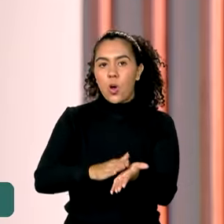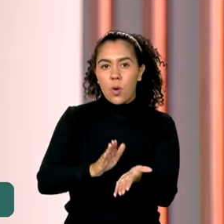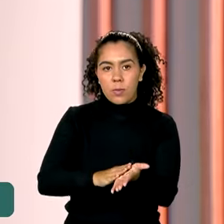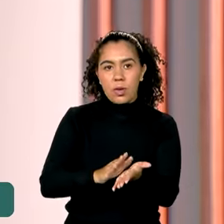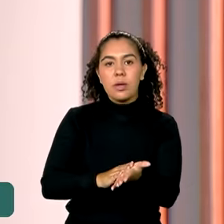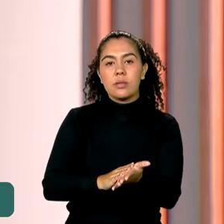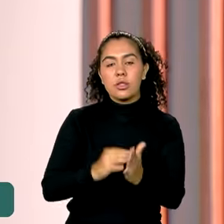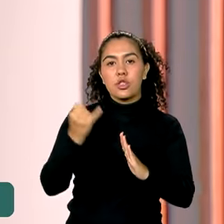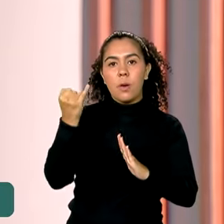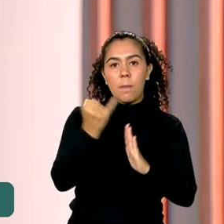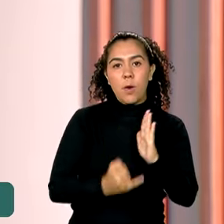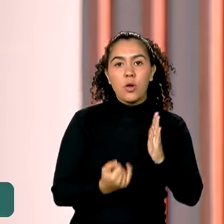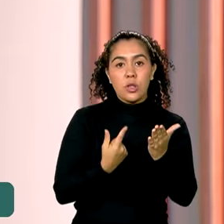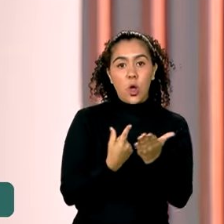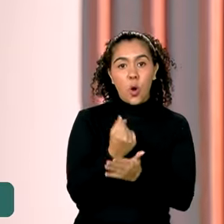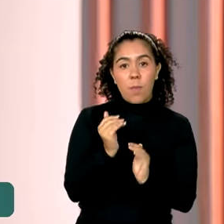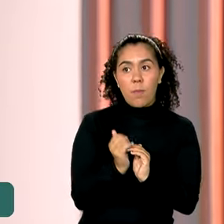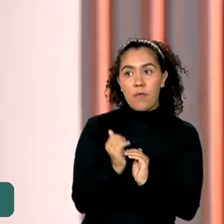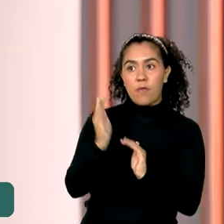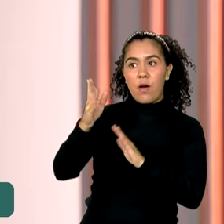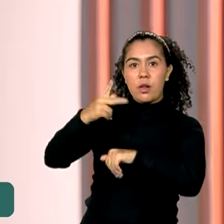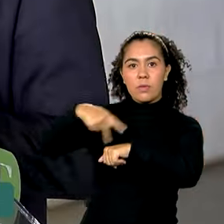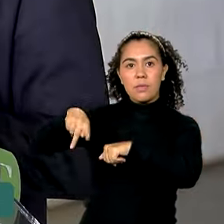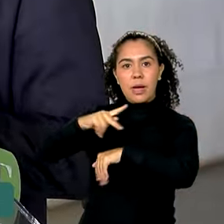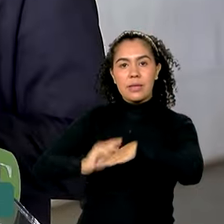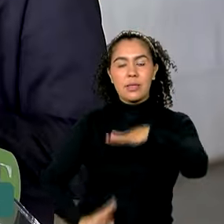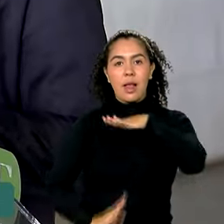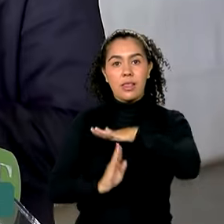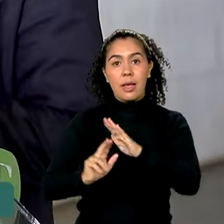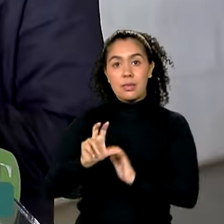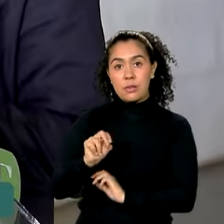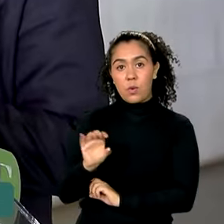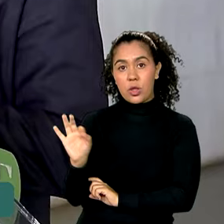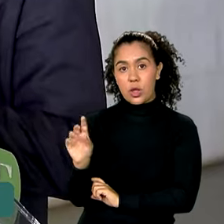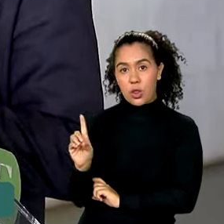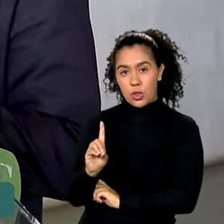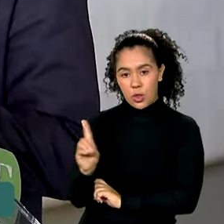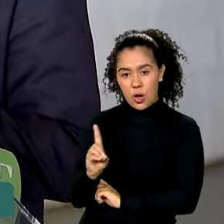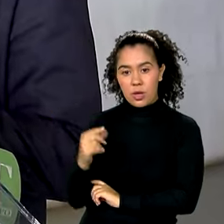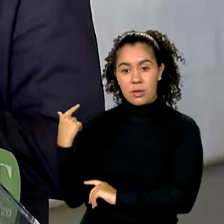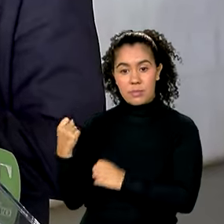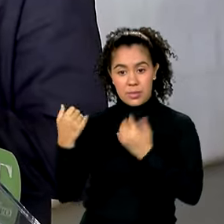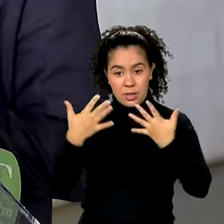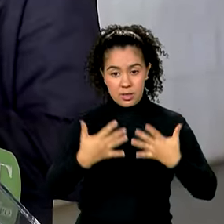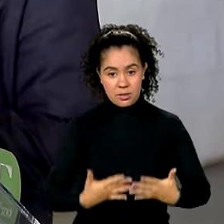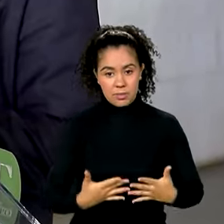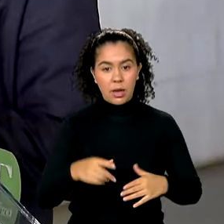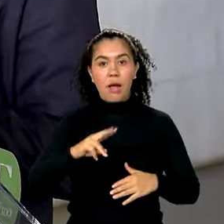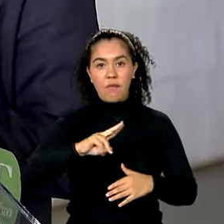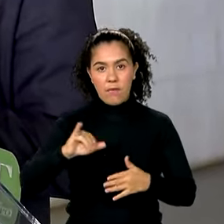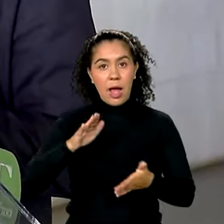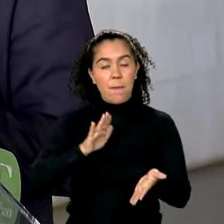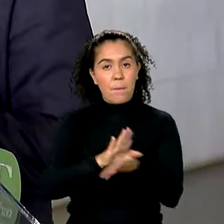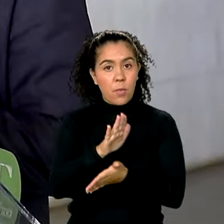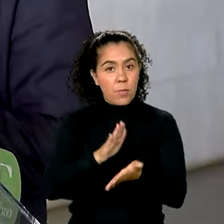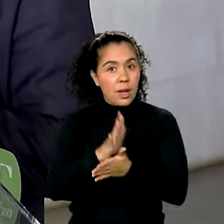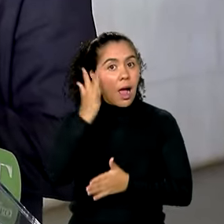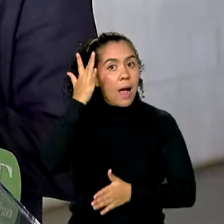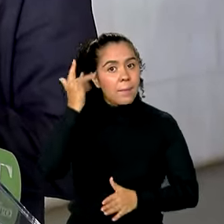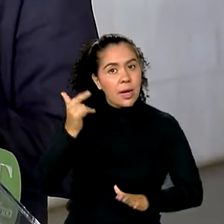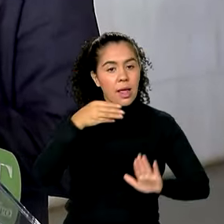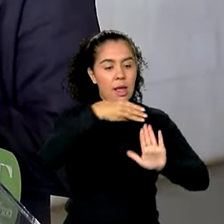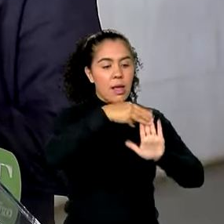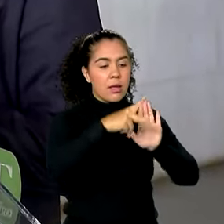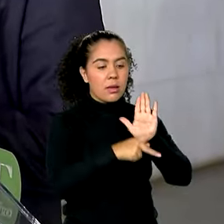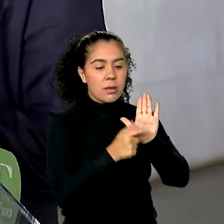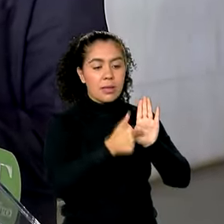compras no exterior de até 50 dólares. Não vai sair uma medida provisória, publicada amanhã, que deixa claro que